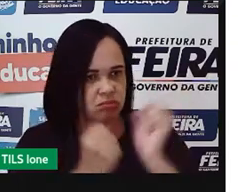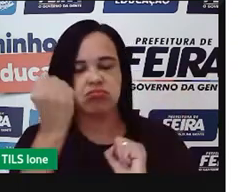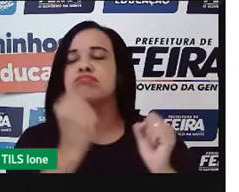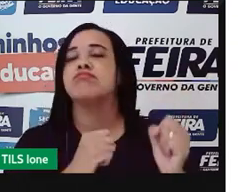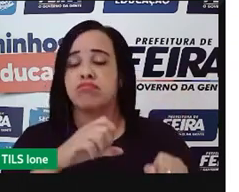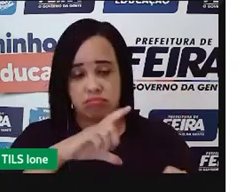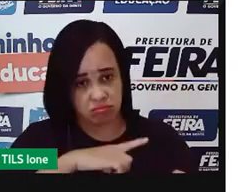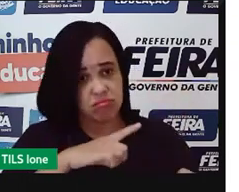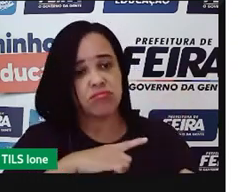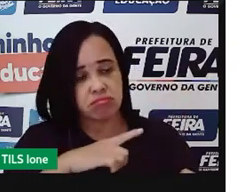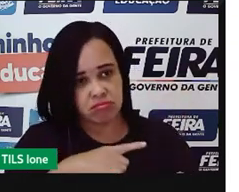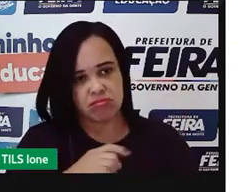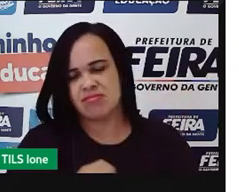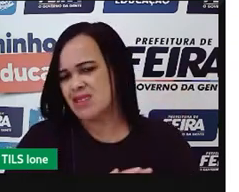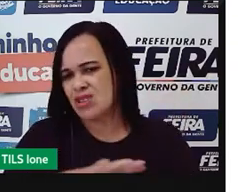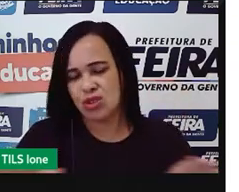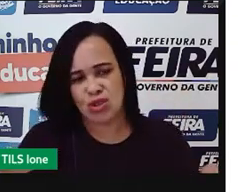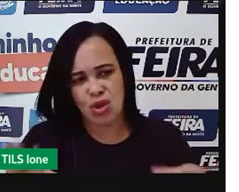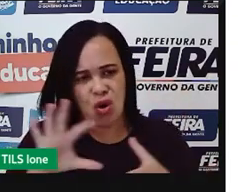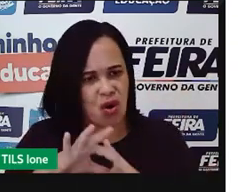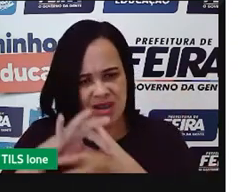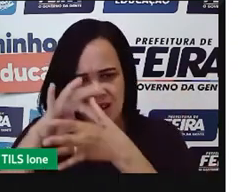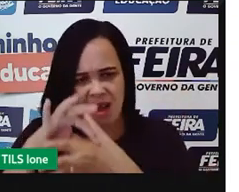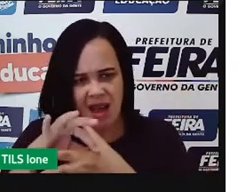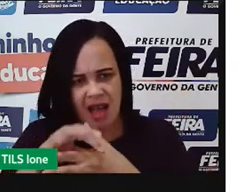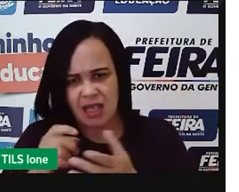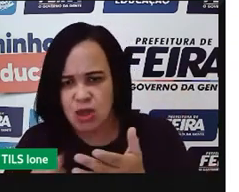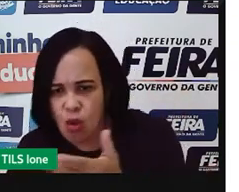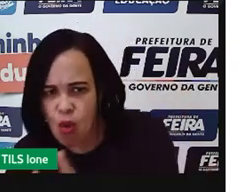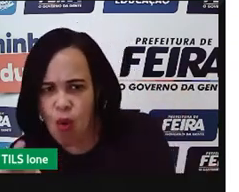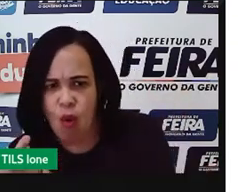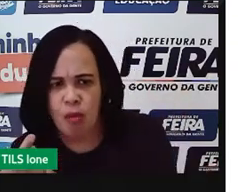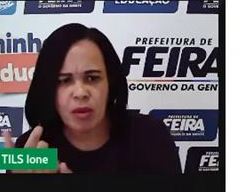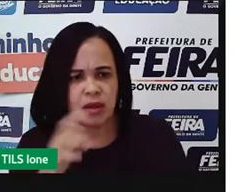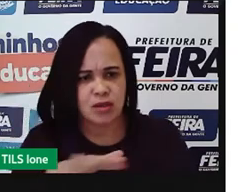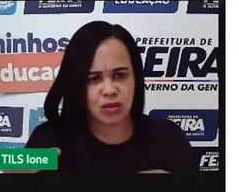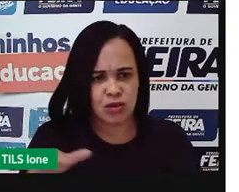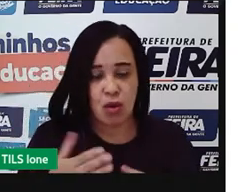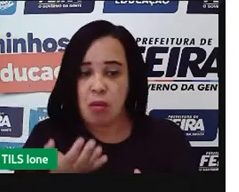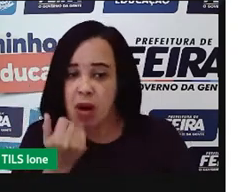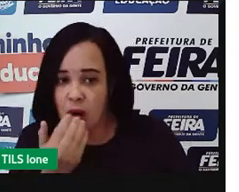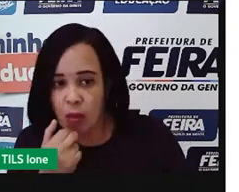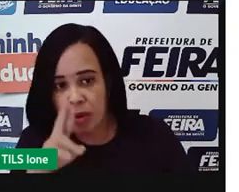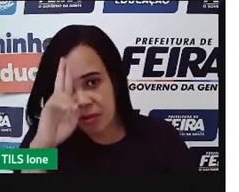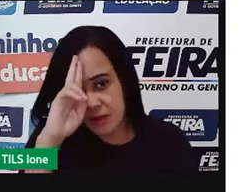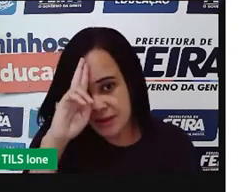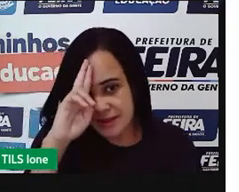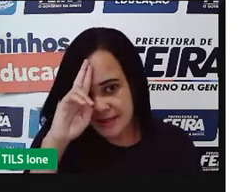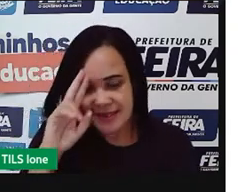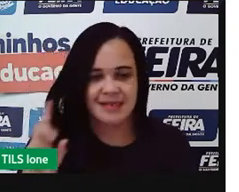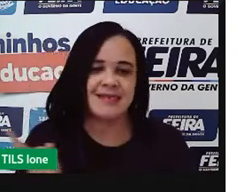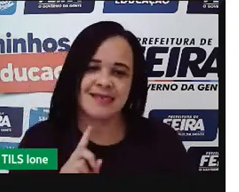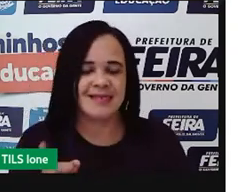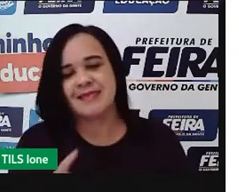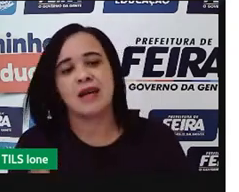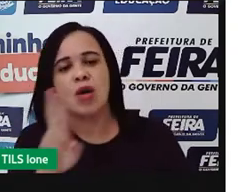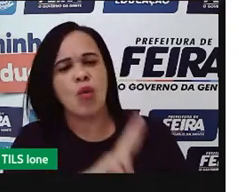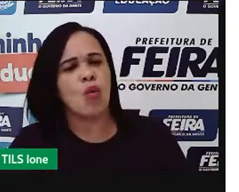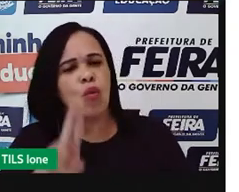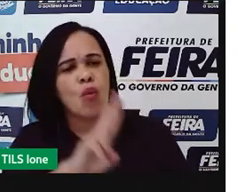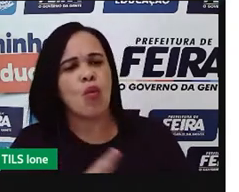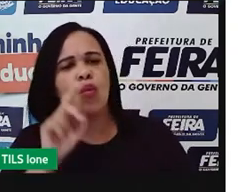comprar aquele corte de carne para fazer, em casa, sei lá, aquele belo almoço, aquele belo jantar. Você também vai utilizar ele,